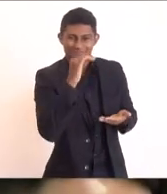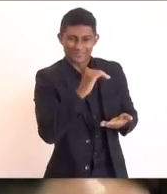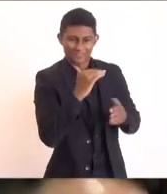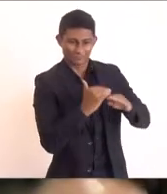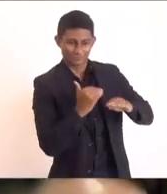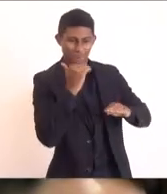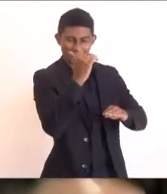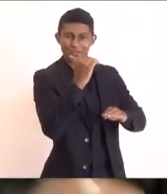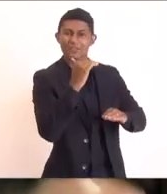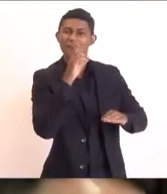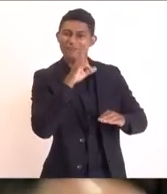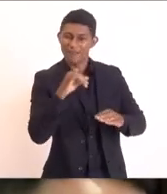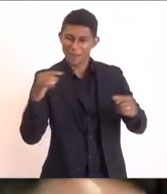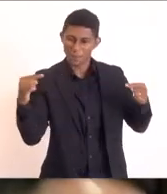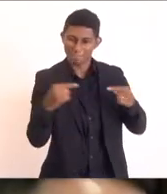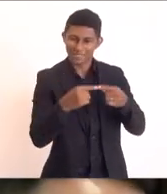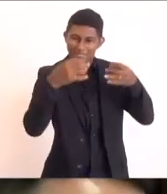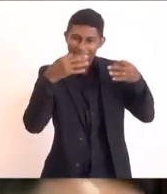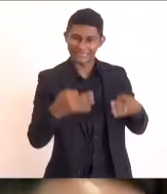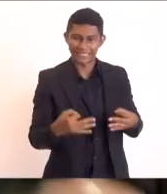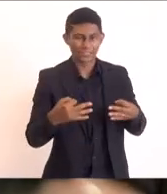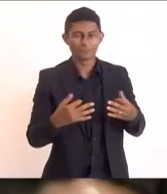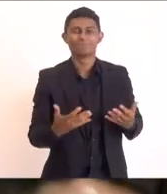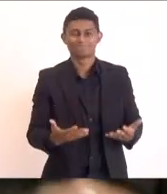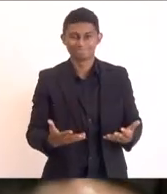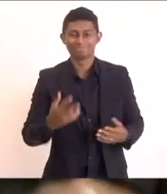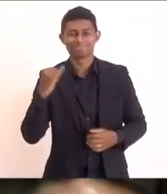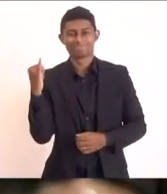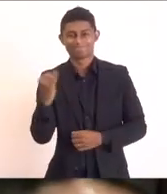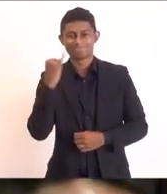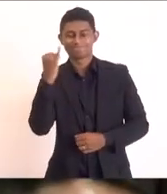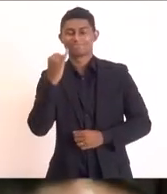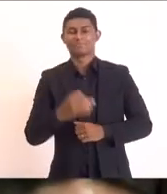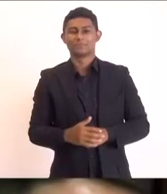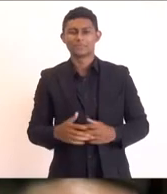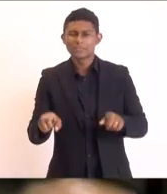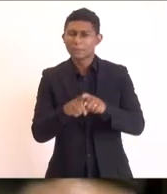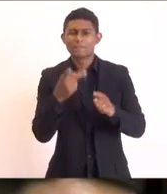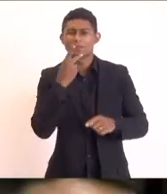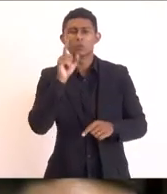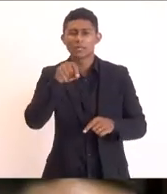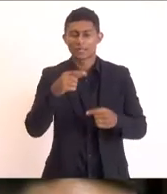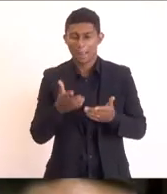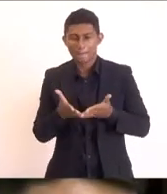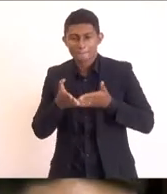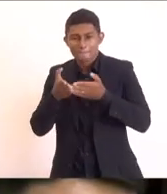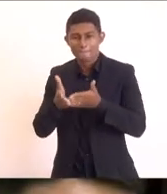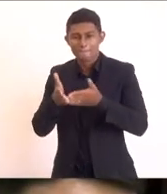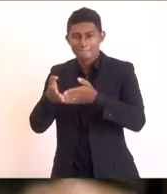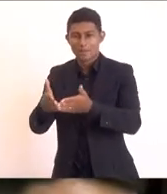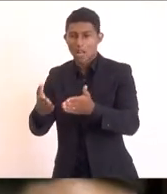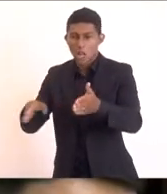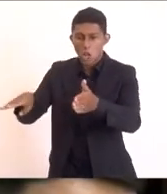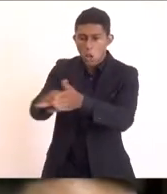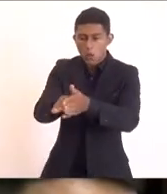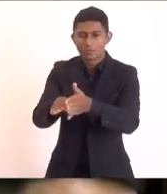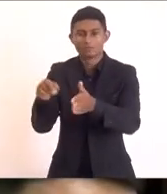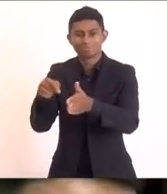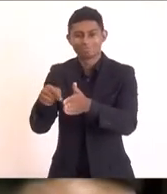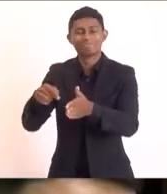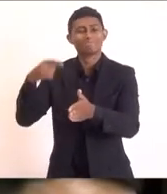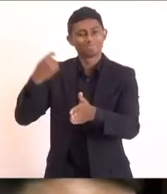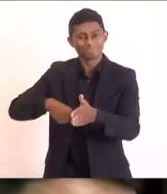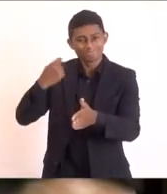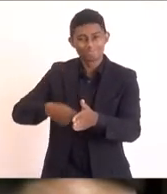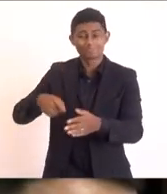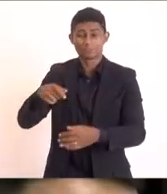coisa importantíssima chama atenção também pela questão portuária a gente tentar usar também a questão portuária